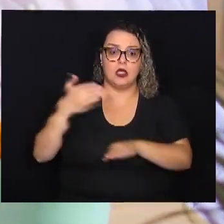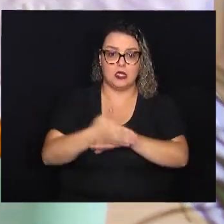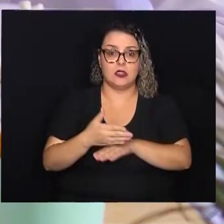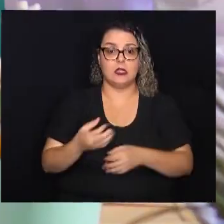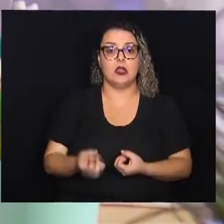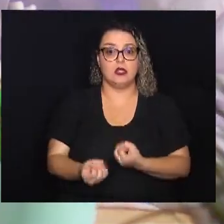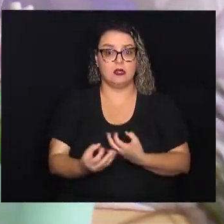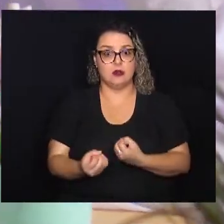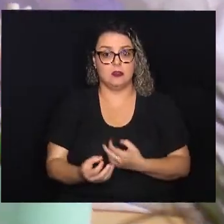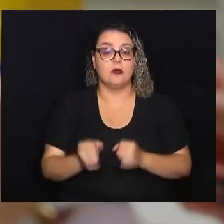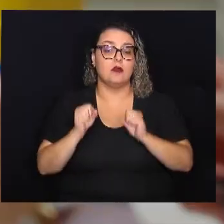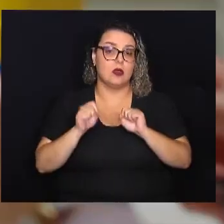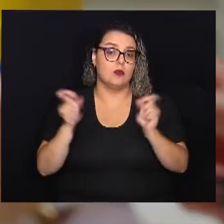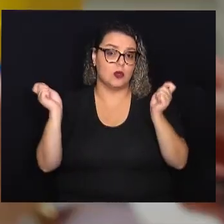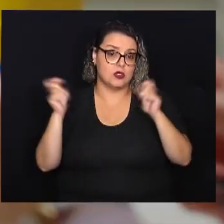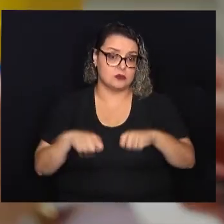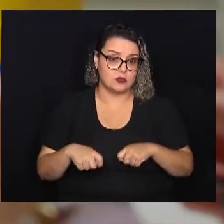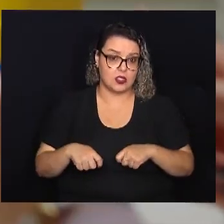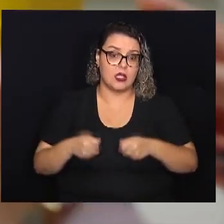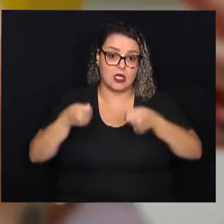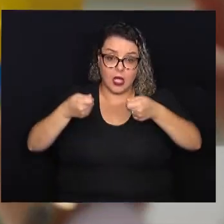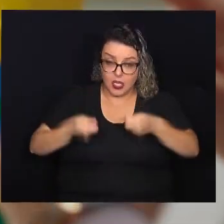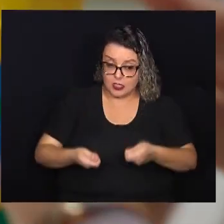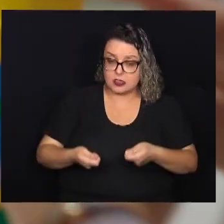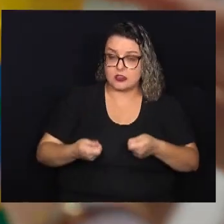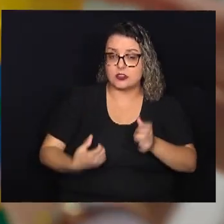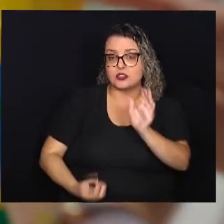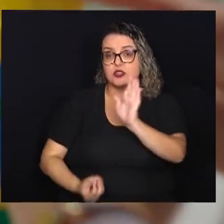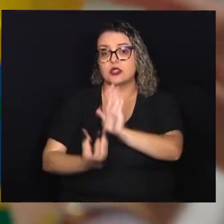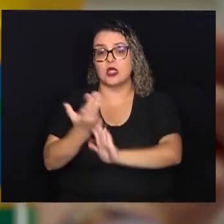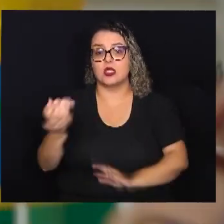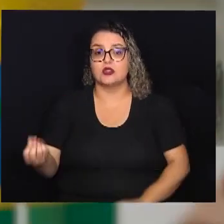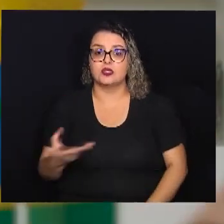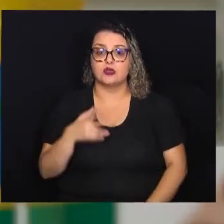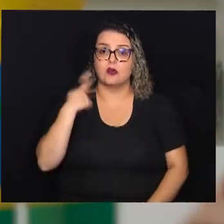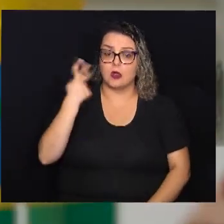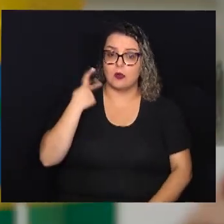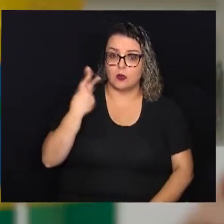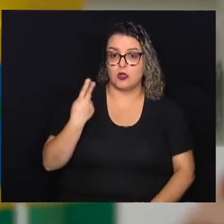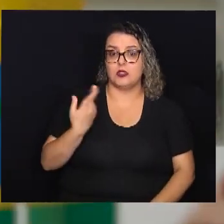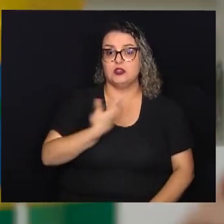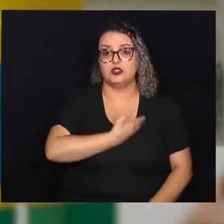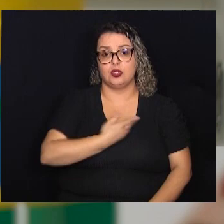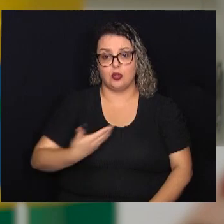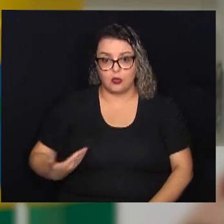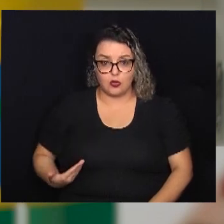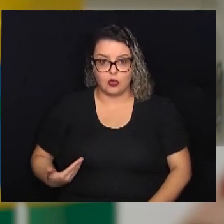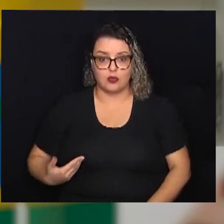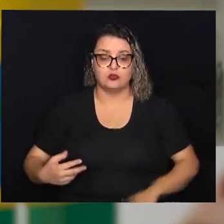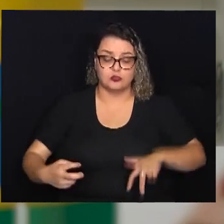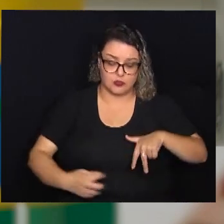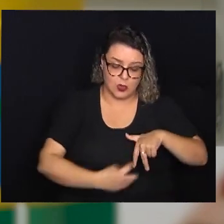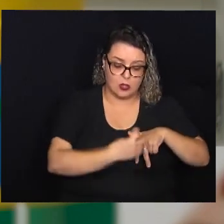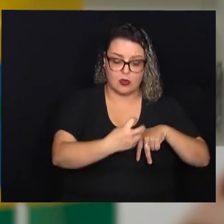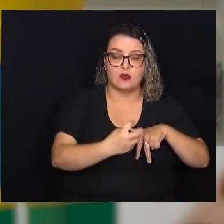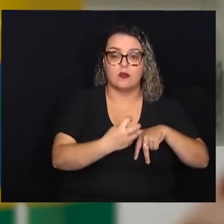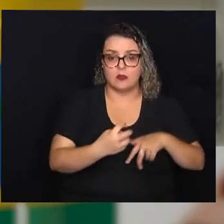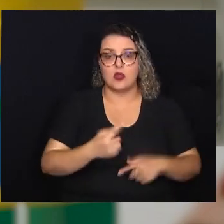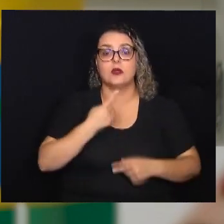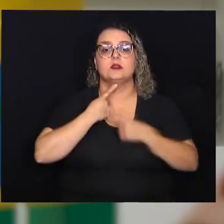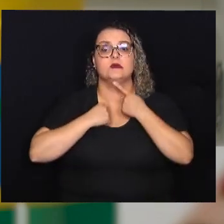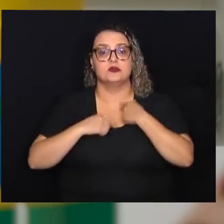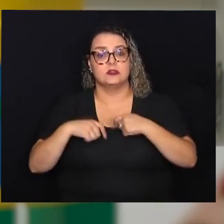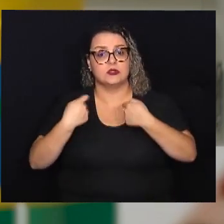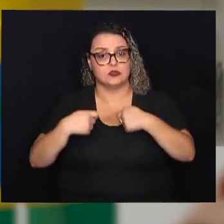acesso a esses dados vai possibilitar a garantia e criação de novas políticas públicas, dando voz às